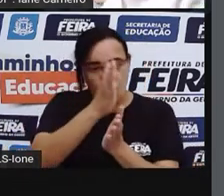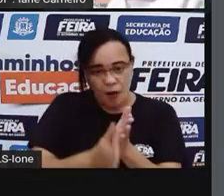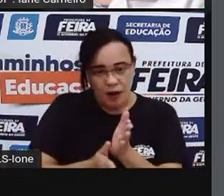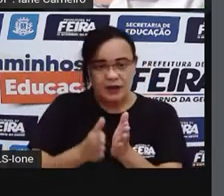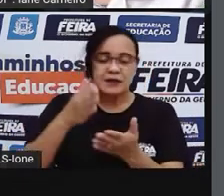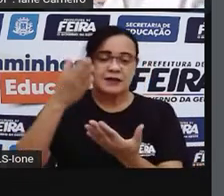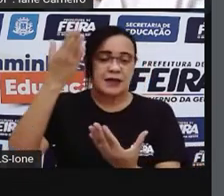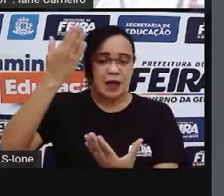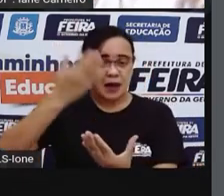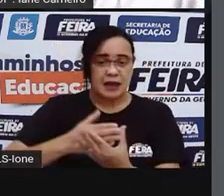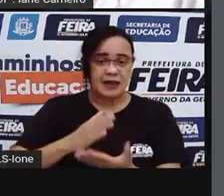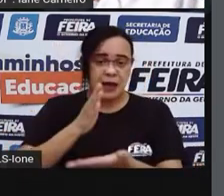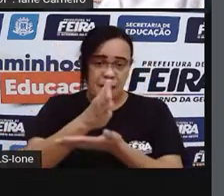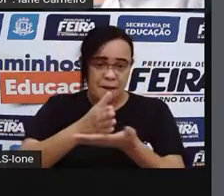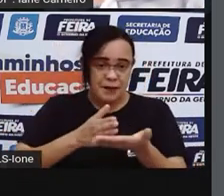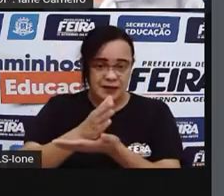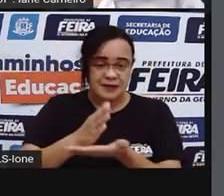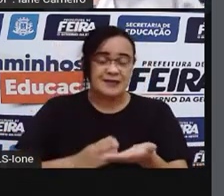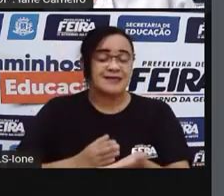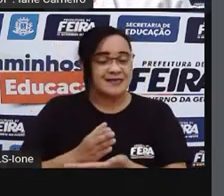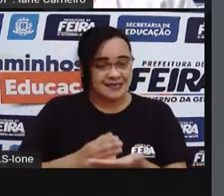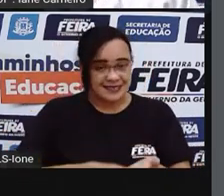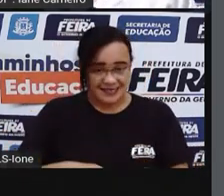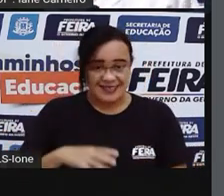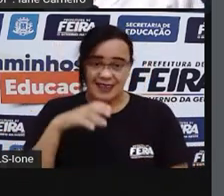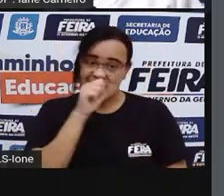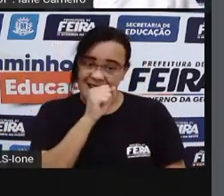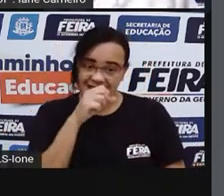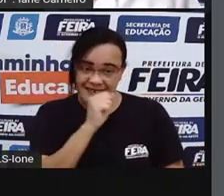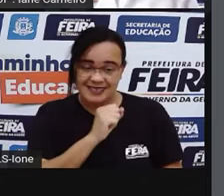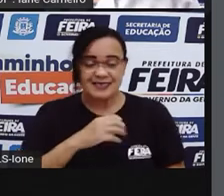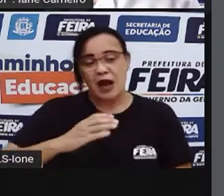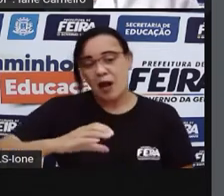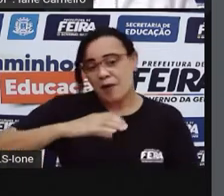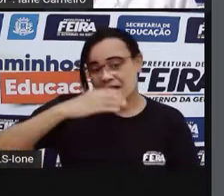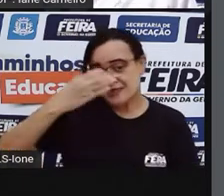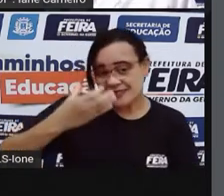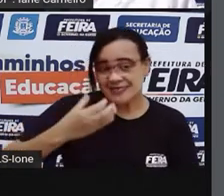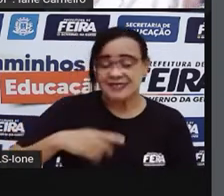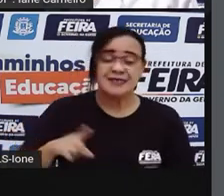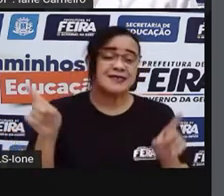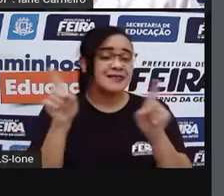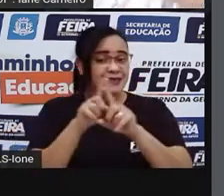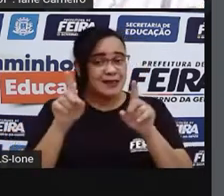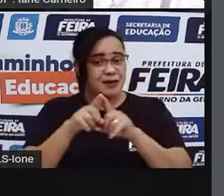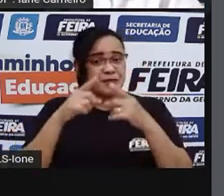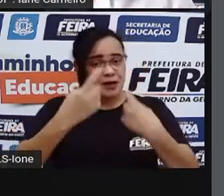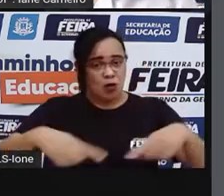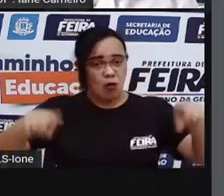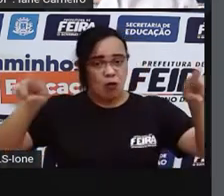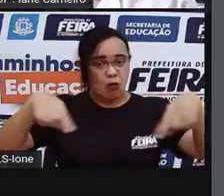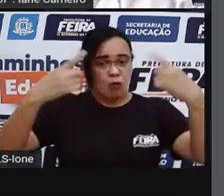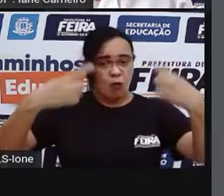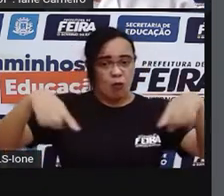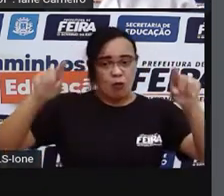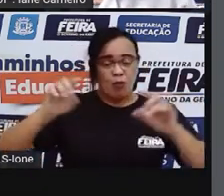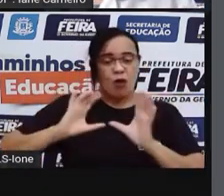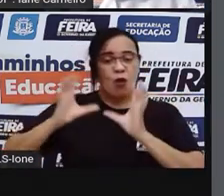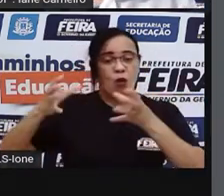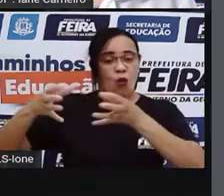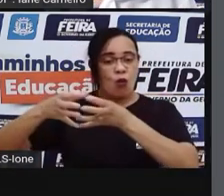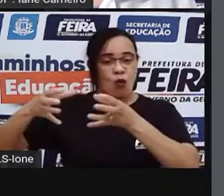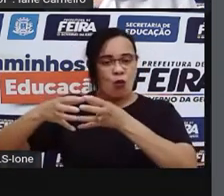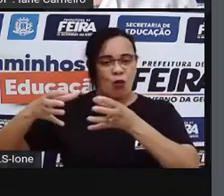a banda da melancia, a banda da maçã, né? E tem a banda de música, né? A banda musical, tá certo?